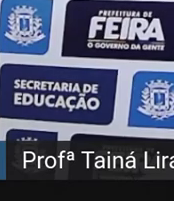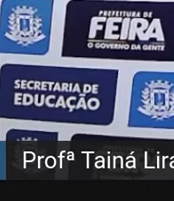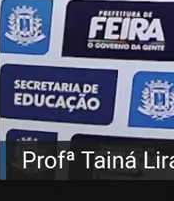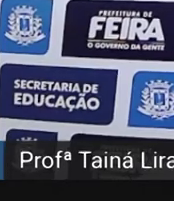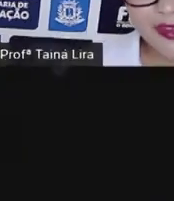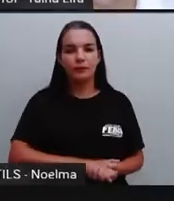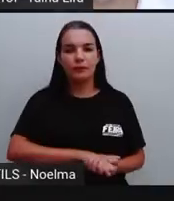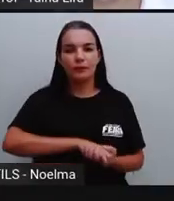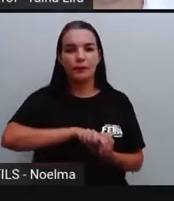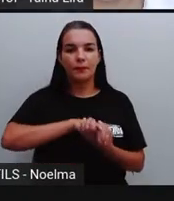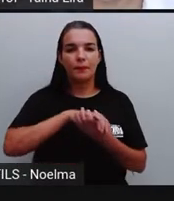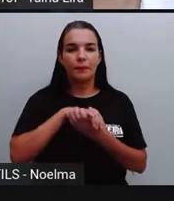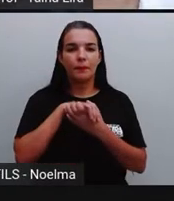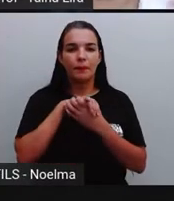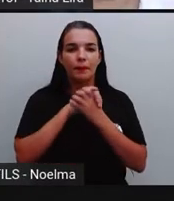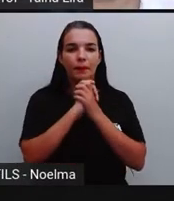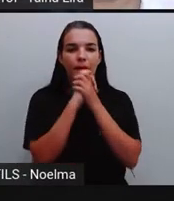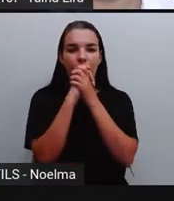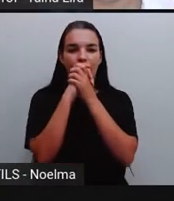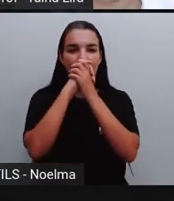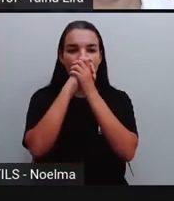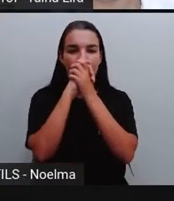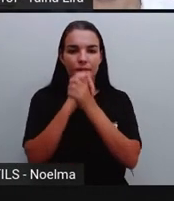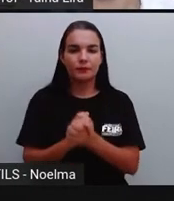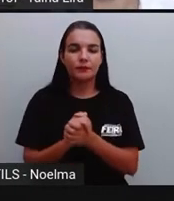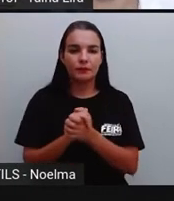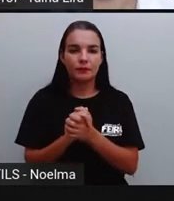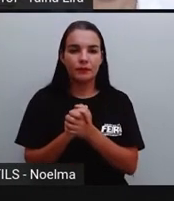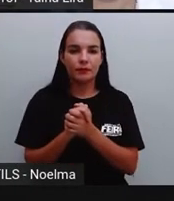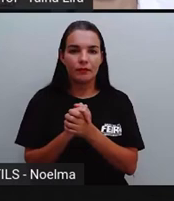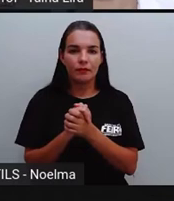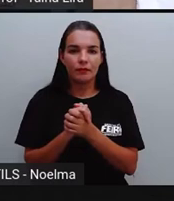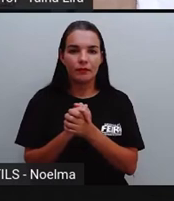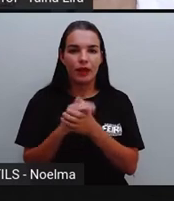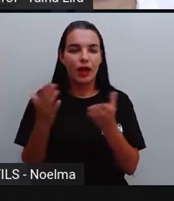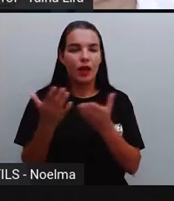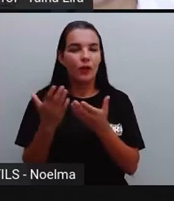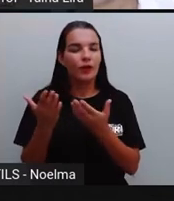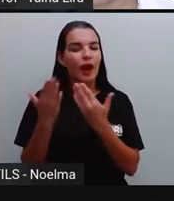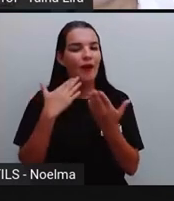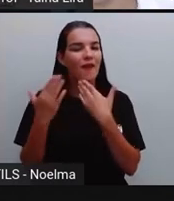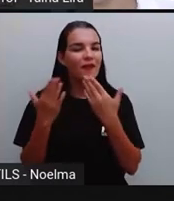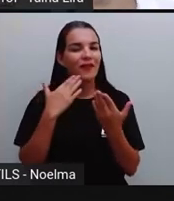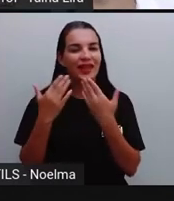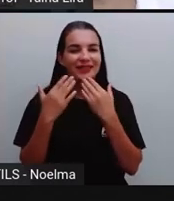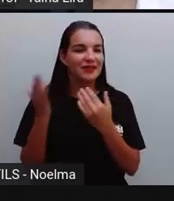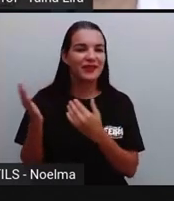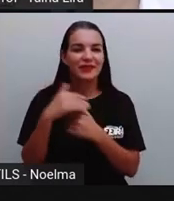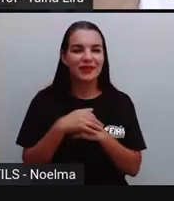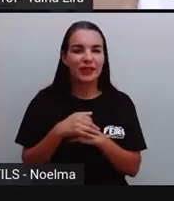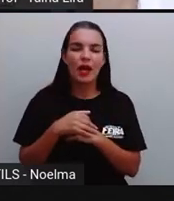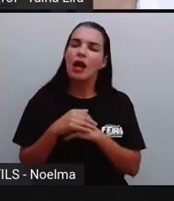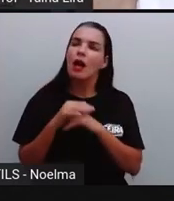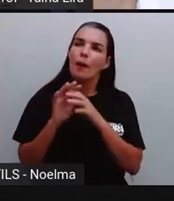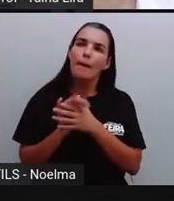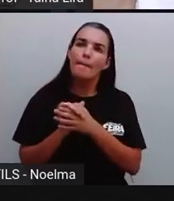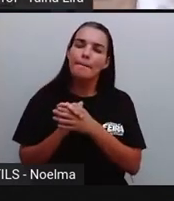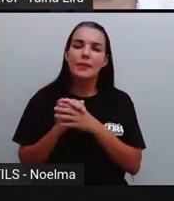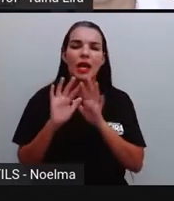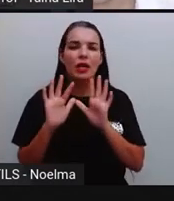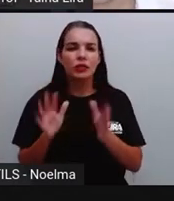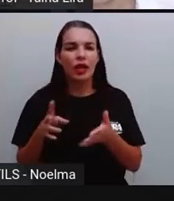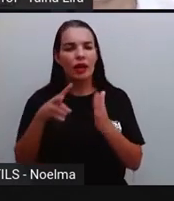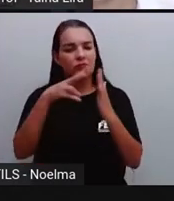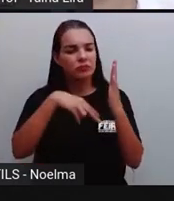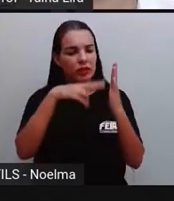Pronto. Então, vamos lá. Agora que a gente já fez aí a leitura da história, vamos ao nosso bate-papo. Nós fizemos